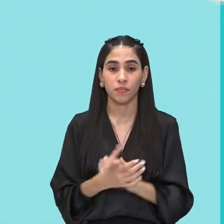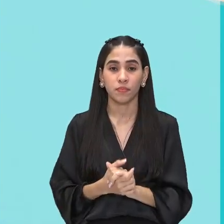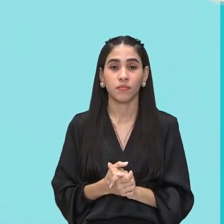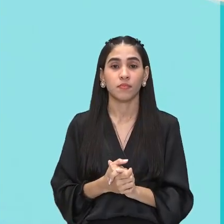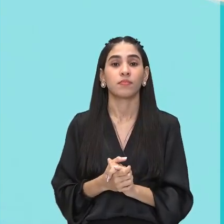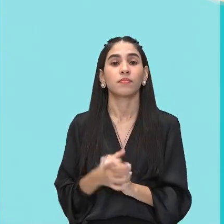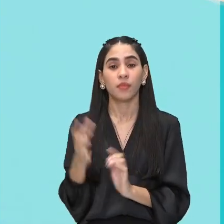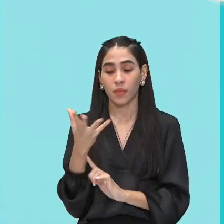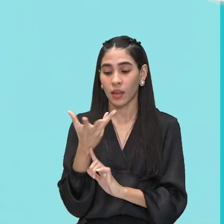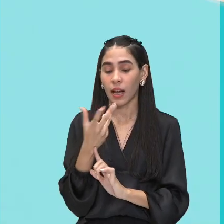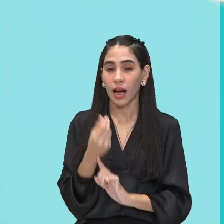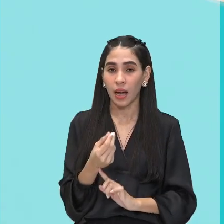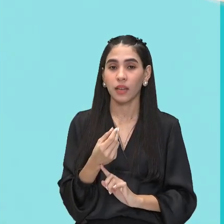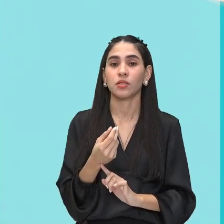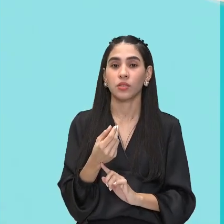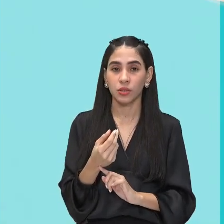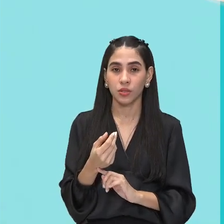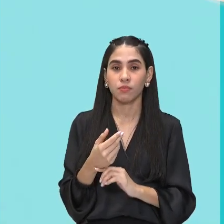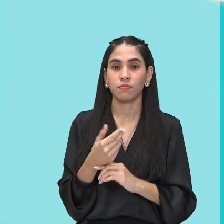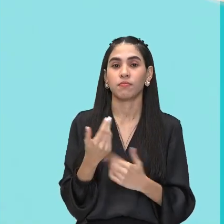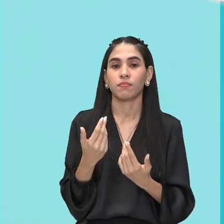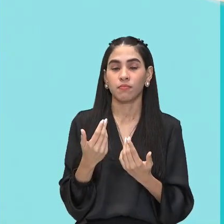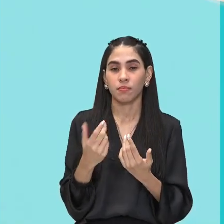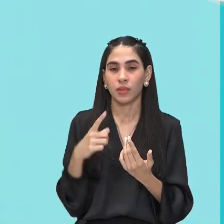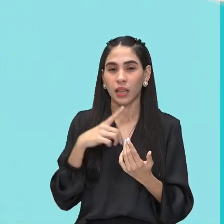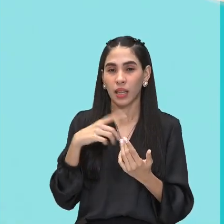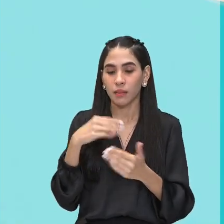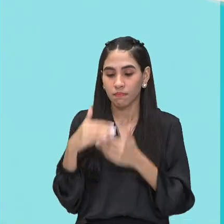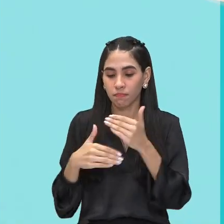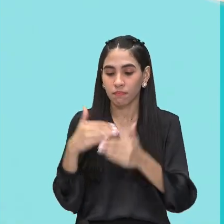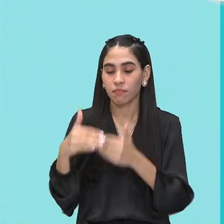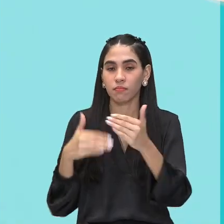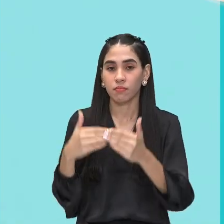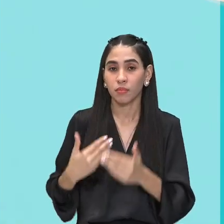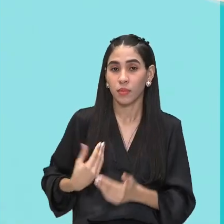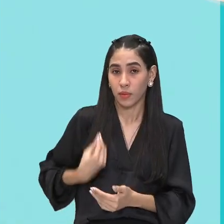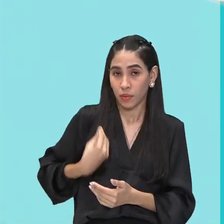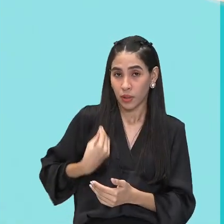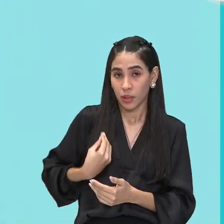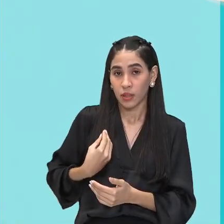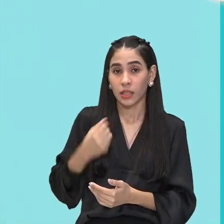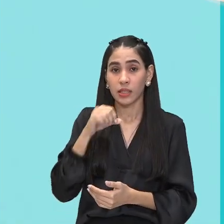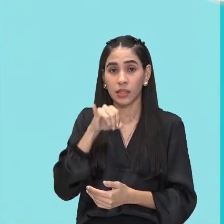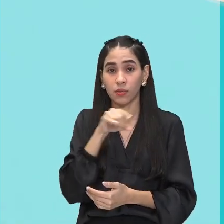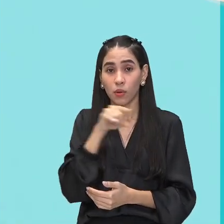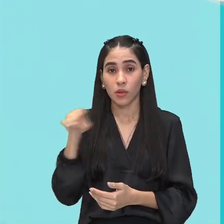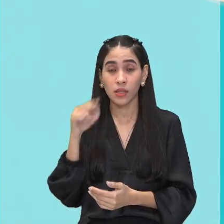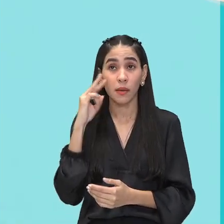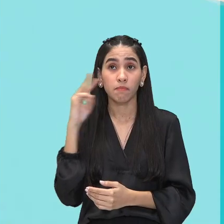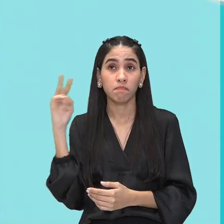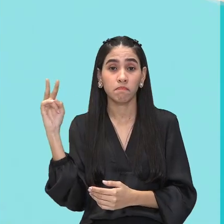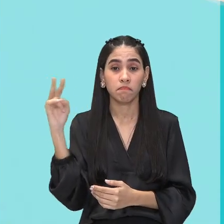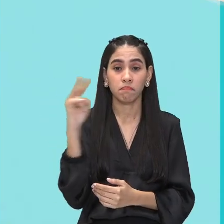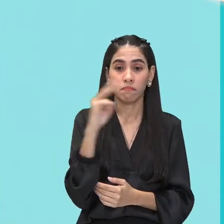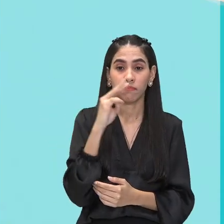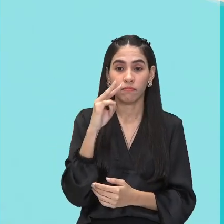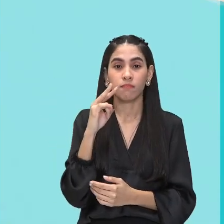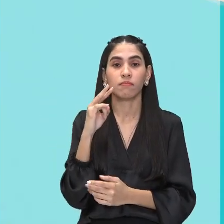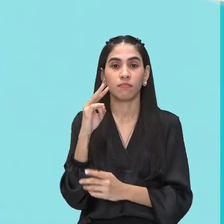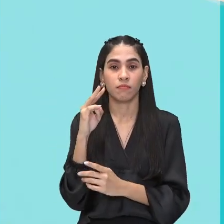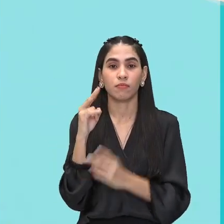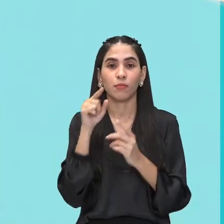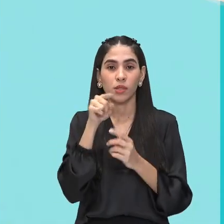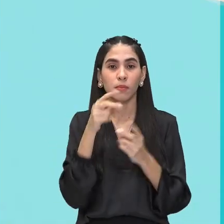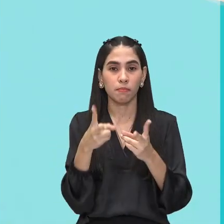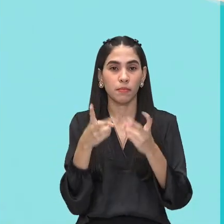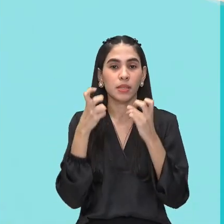a arte faz parte do nosso cotidiano. Se você olhar o seu entorno, você vai ver arte. Você